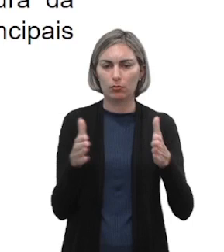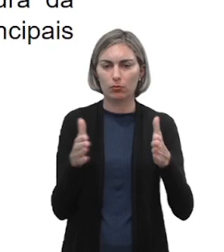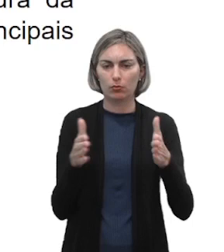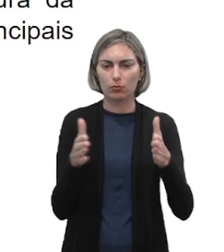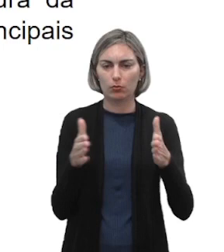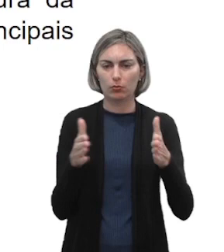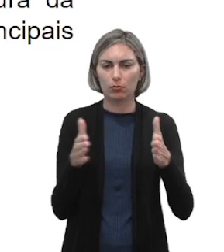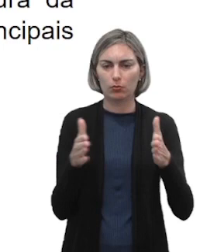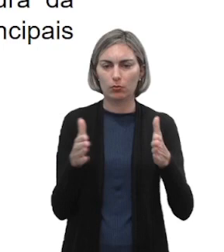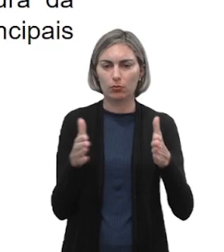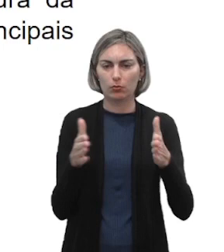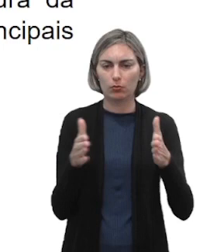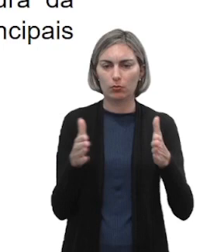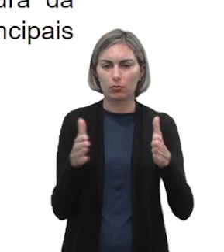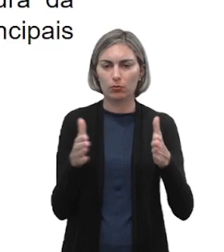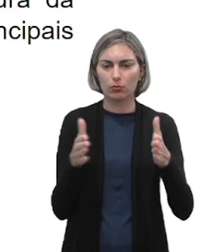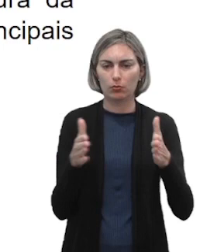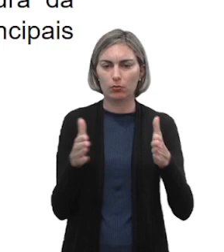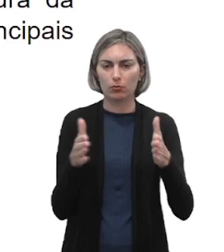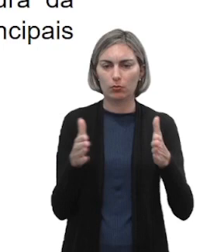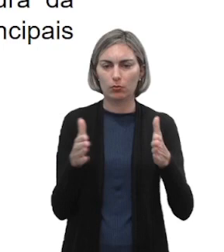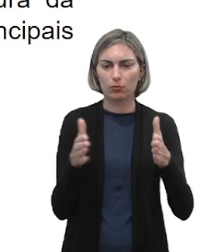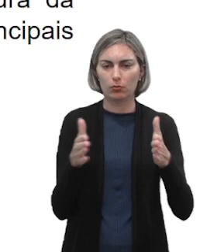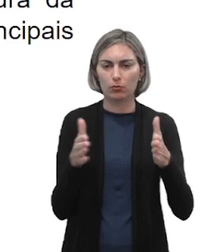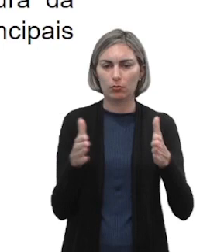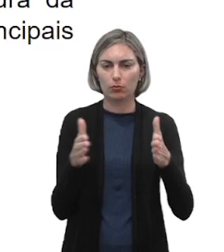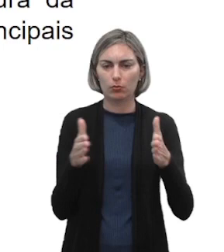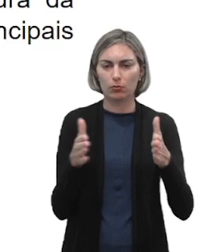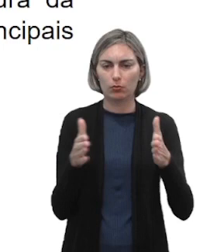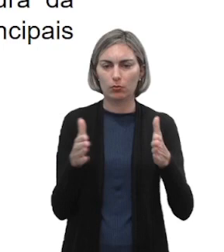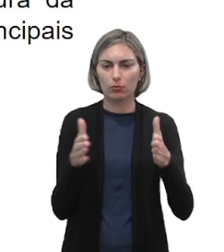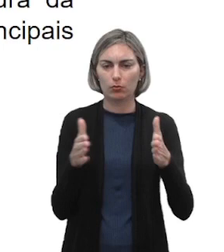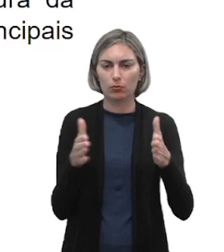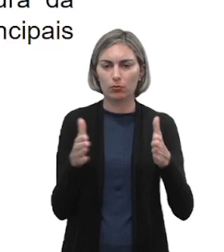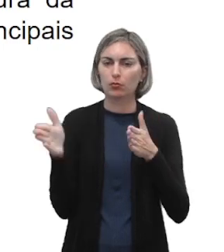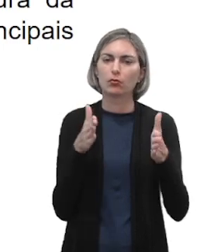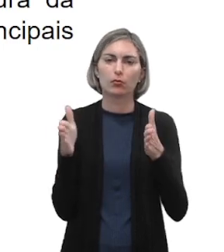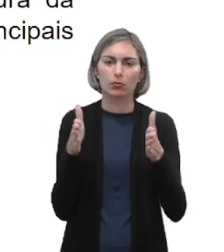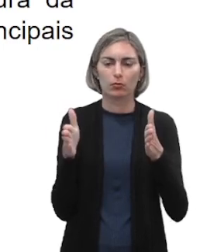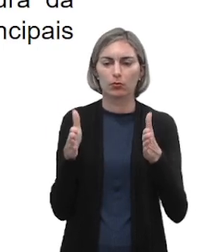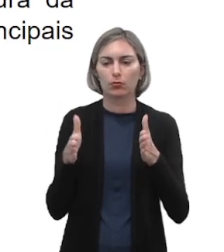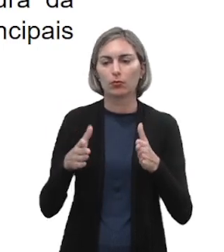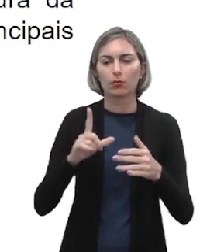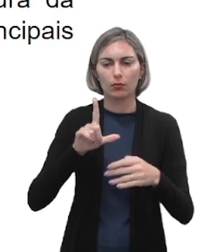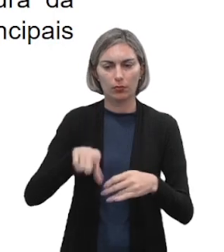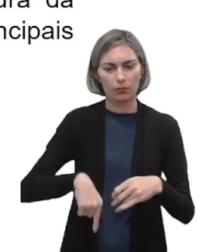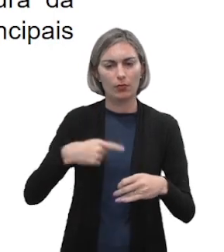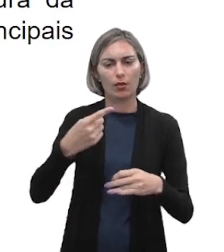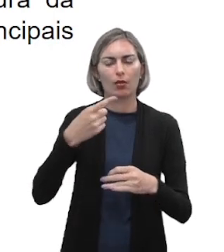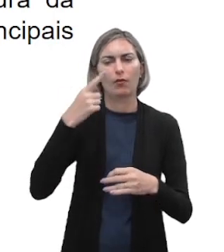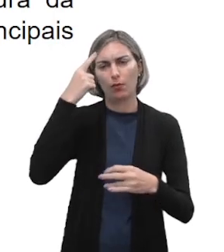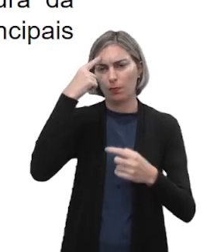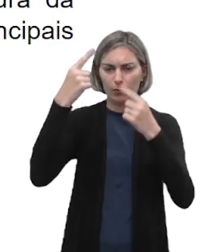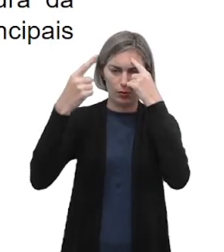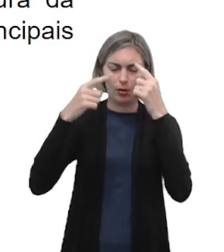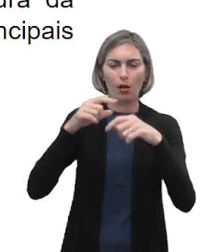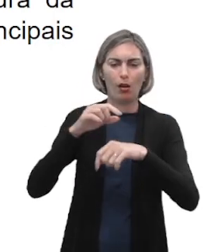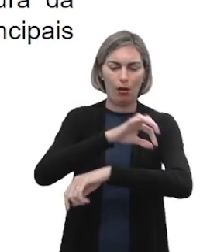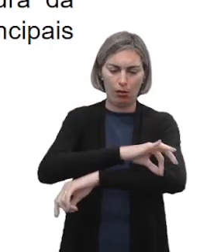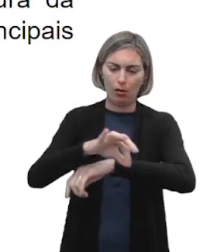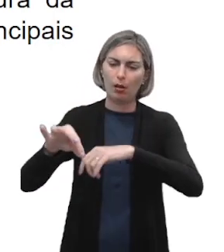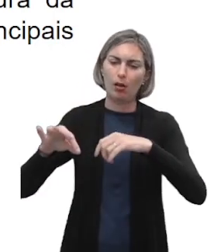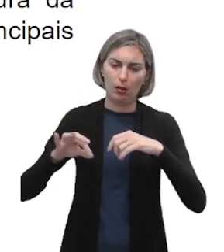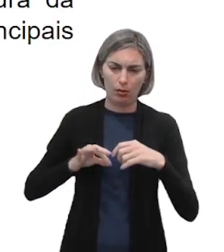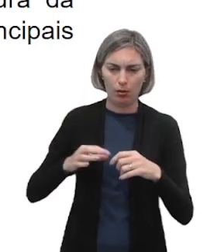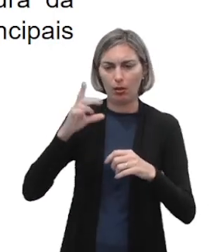sério. Apoia a mão no rosto e os dedos indicador e médio esticados. Foi idealizada pelo arquiteto